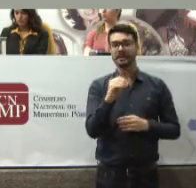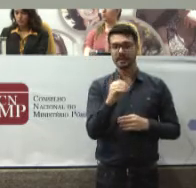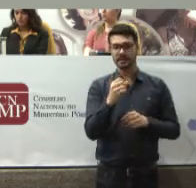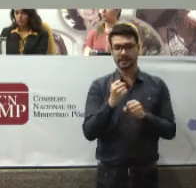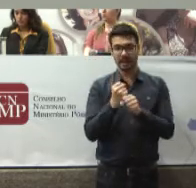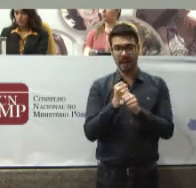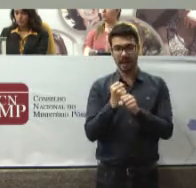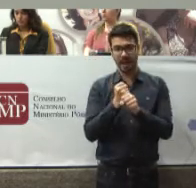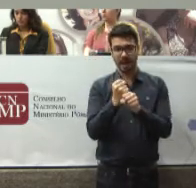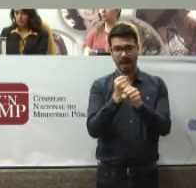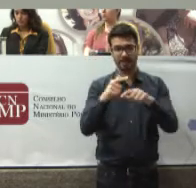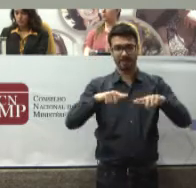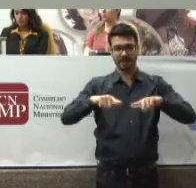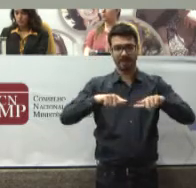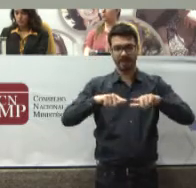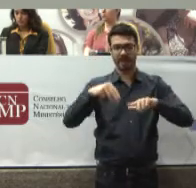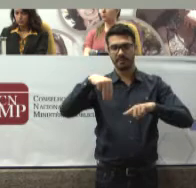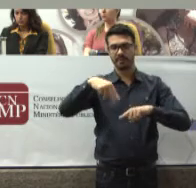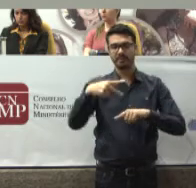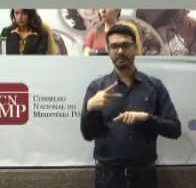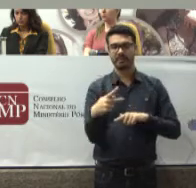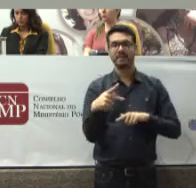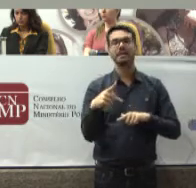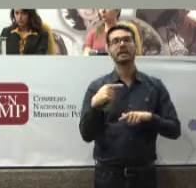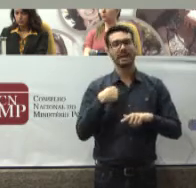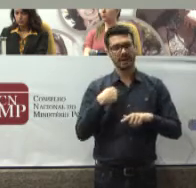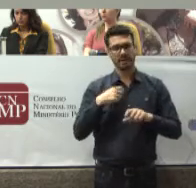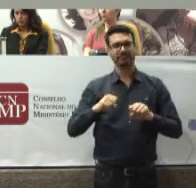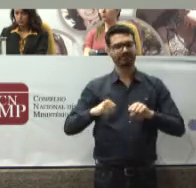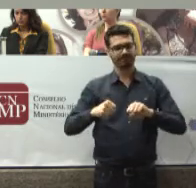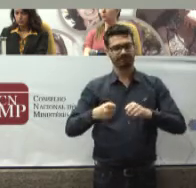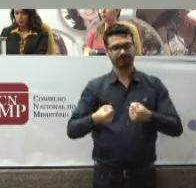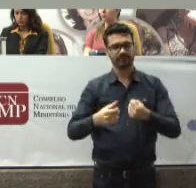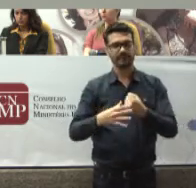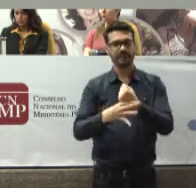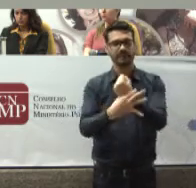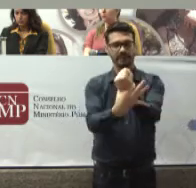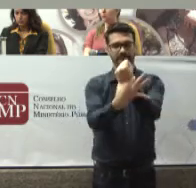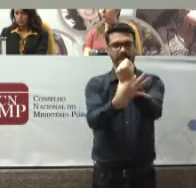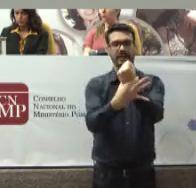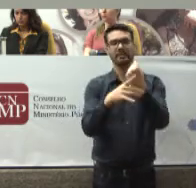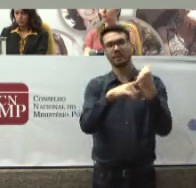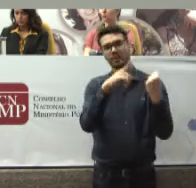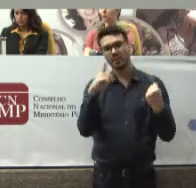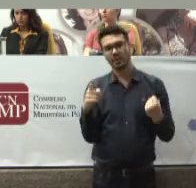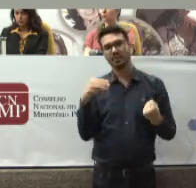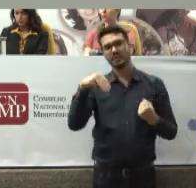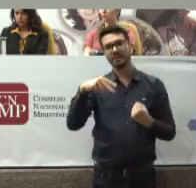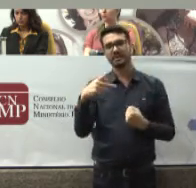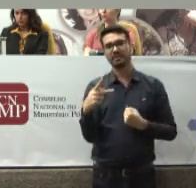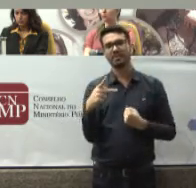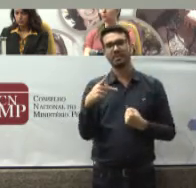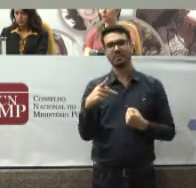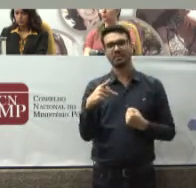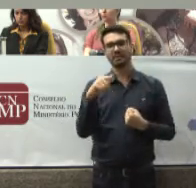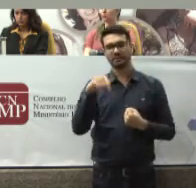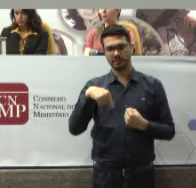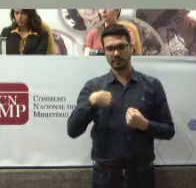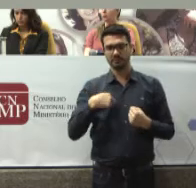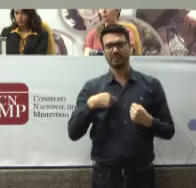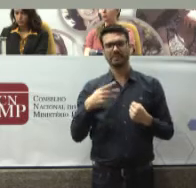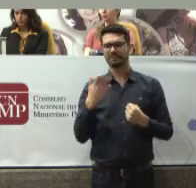Tenho defendido O Sistema Único de Saúde Na verdade Como Procuradora da República Ainda no ano de